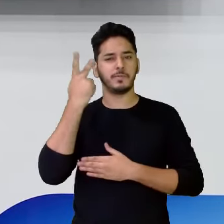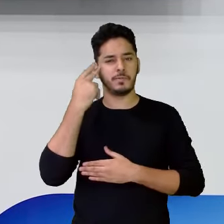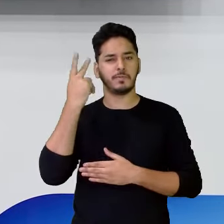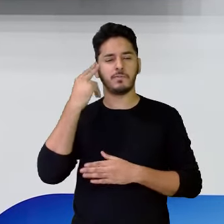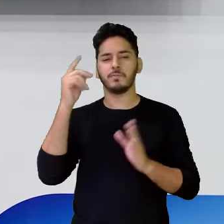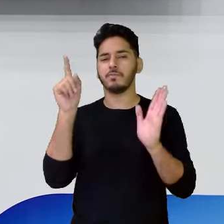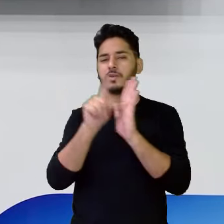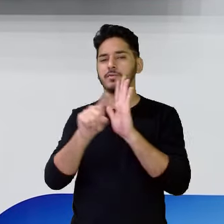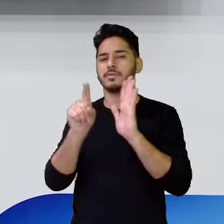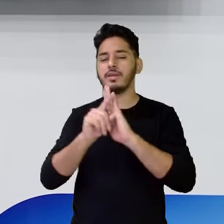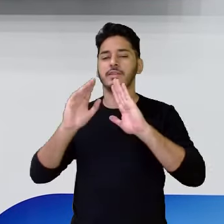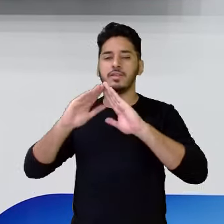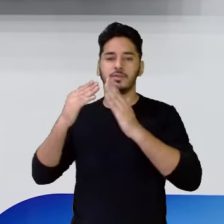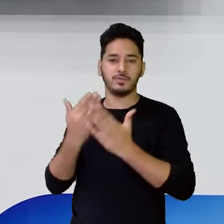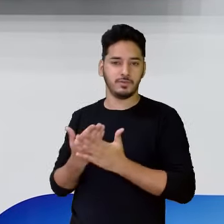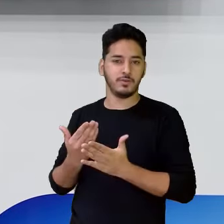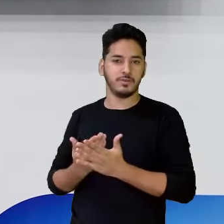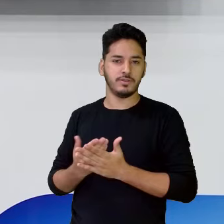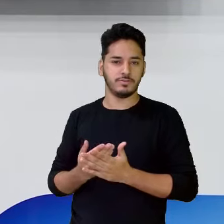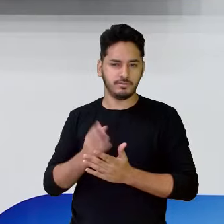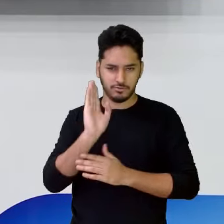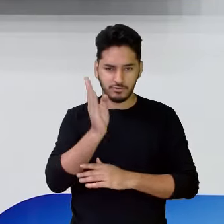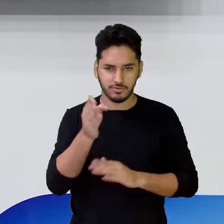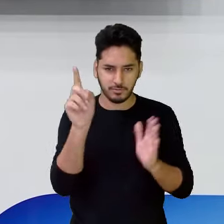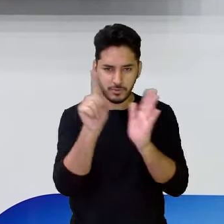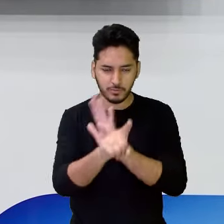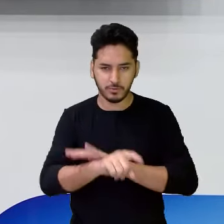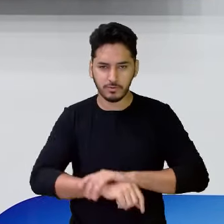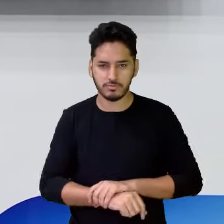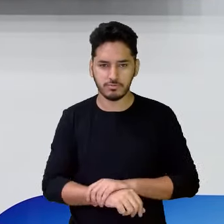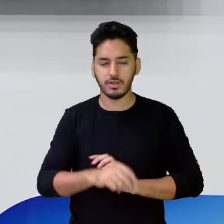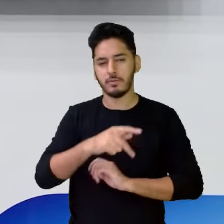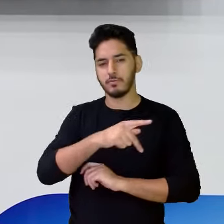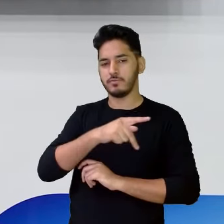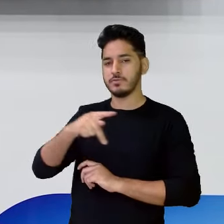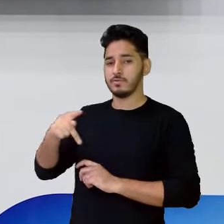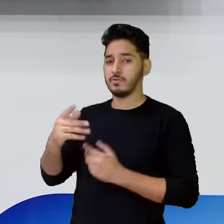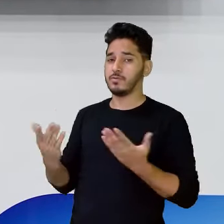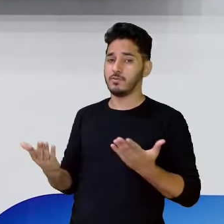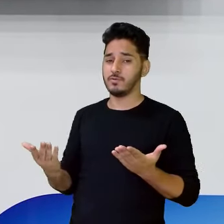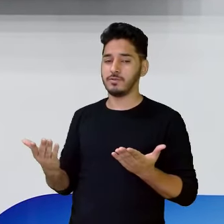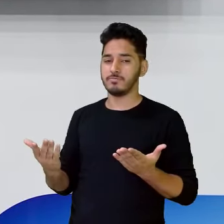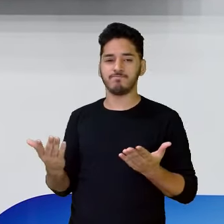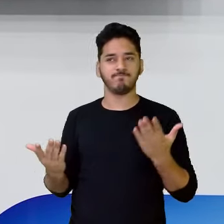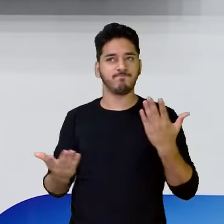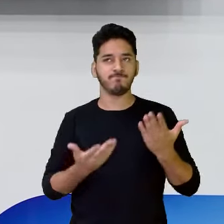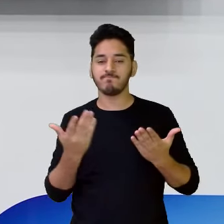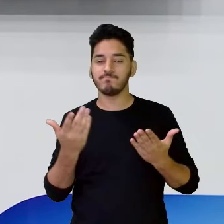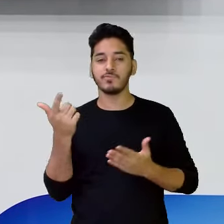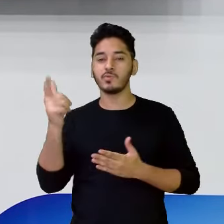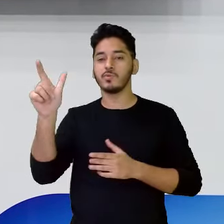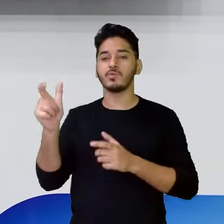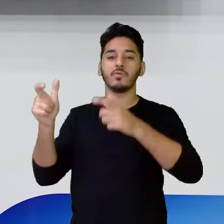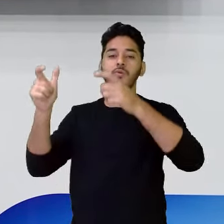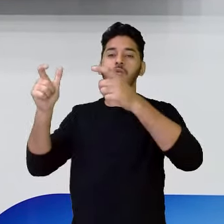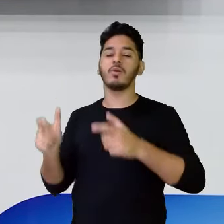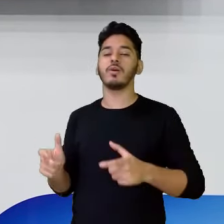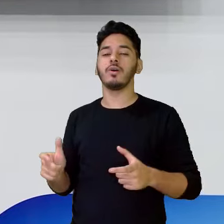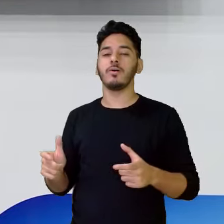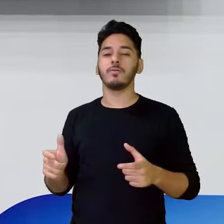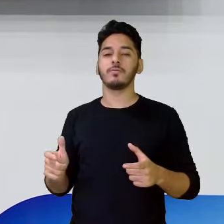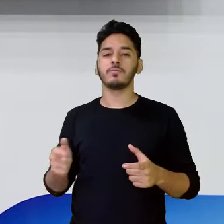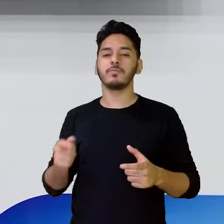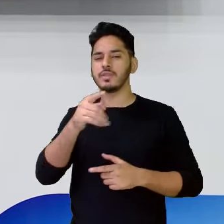aí na sua escola. Já fizeram essa pergunta para você? A professora? Em algum outro ambiente? Você